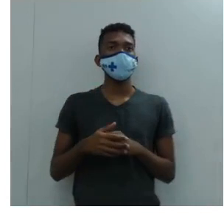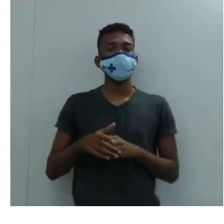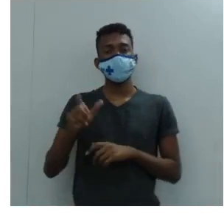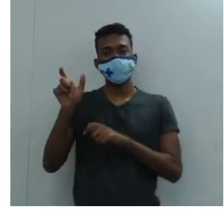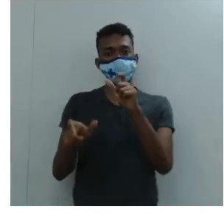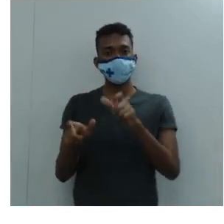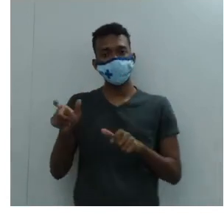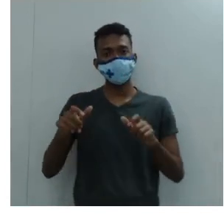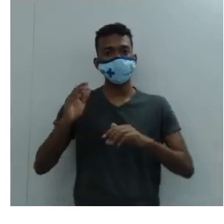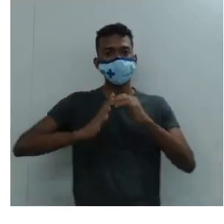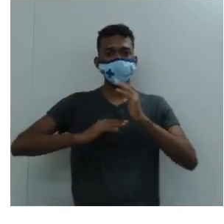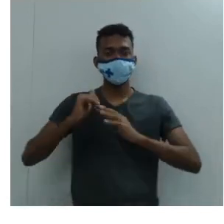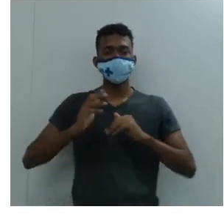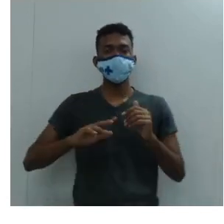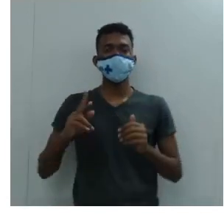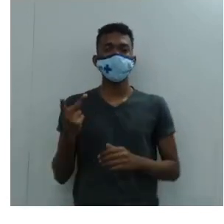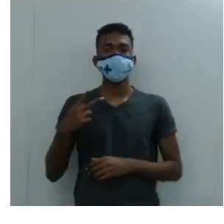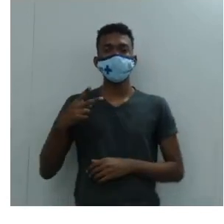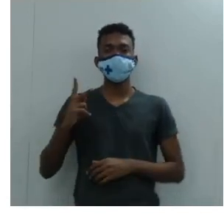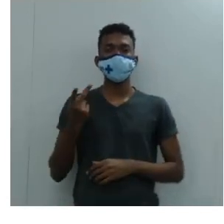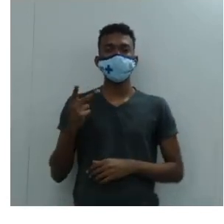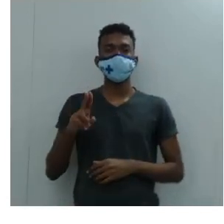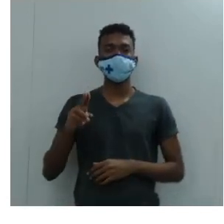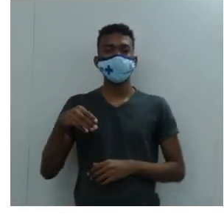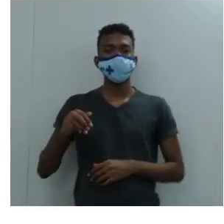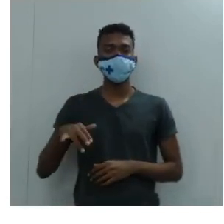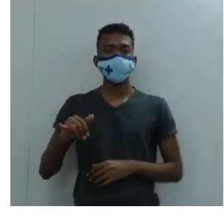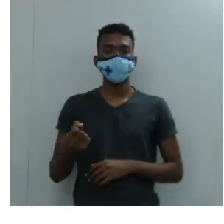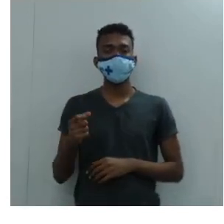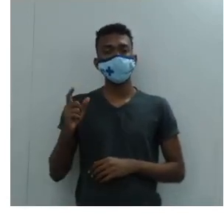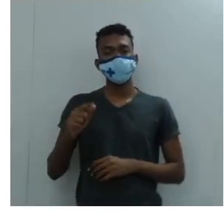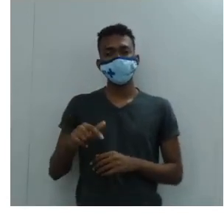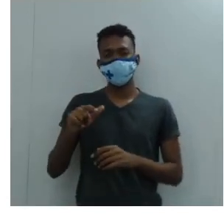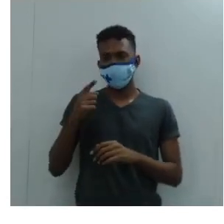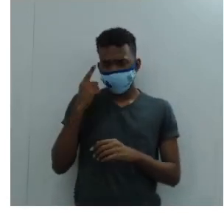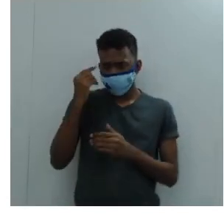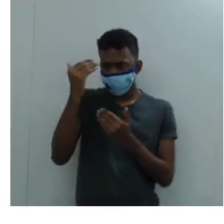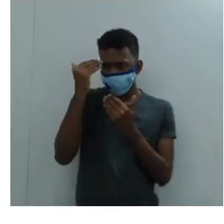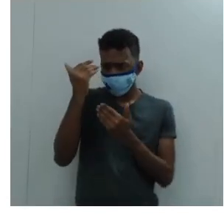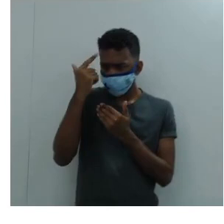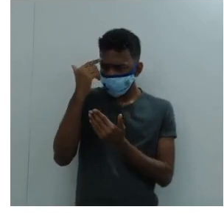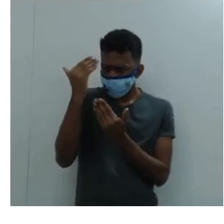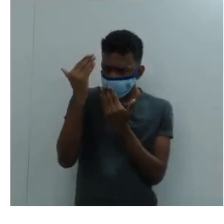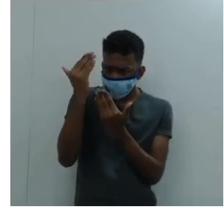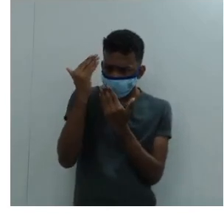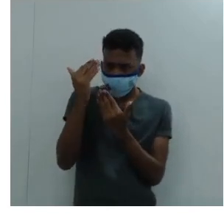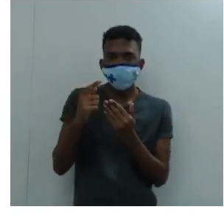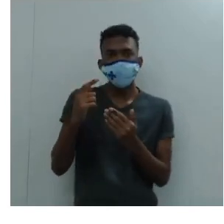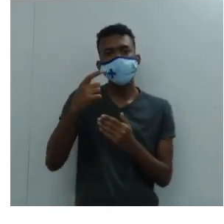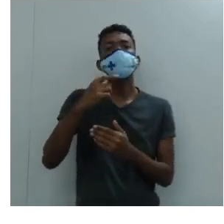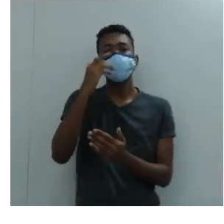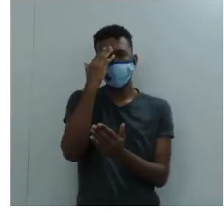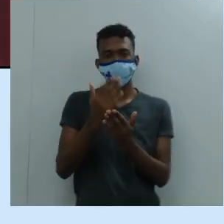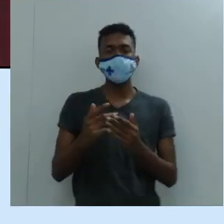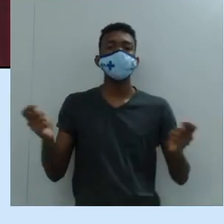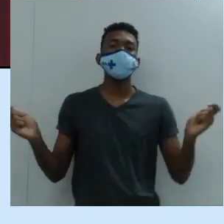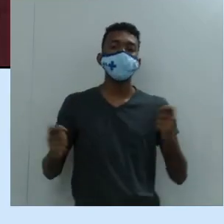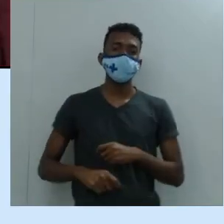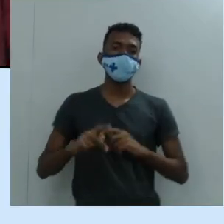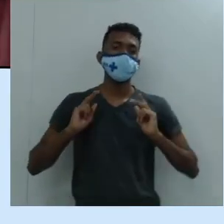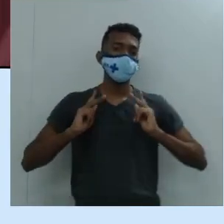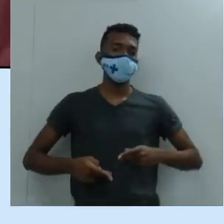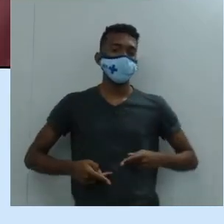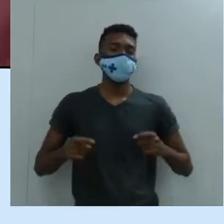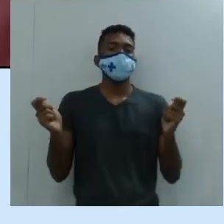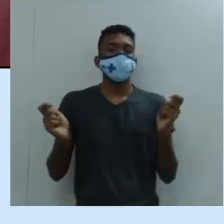valorizavam o espírito crítico, acreditavam na capacidade humana de